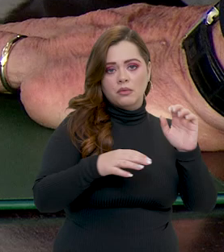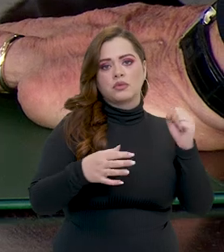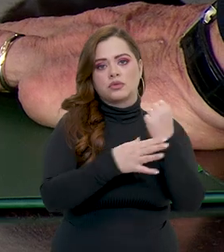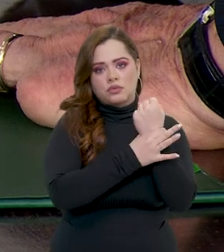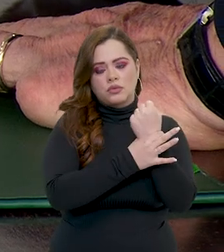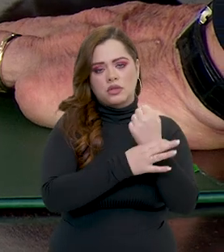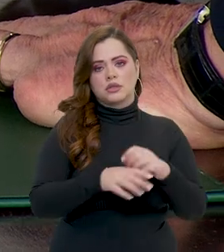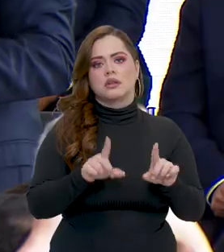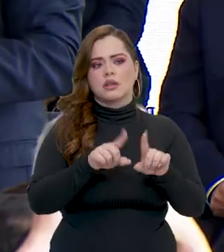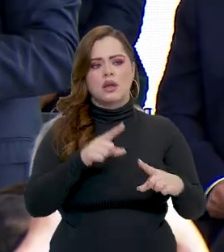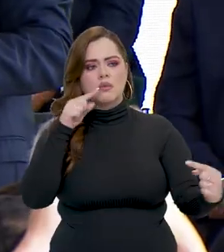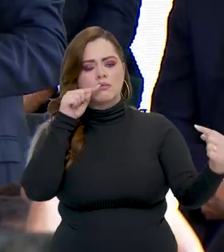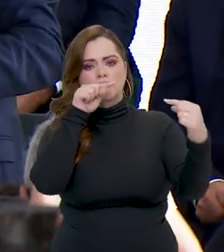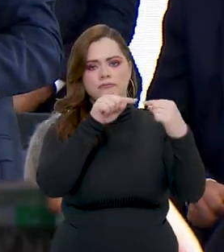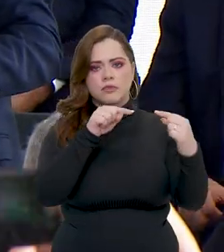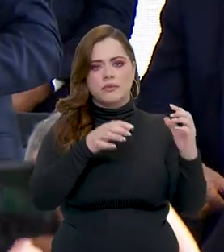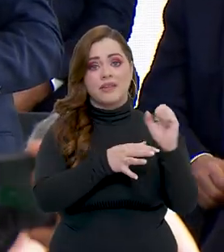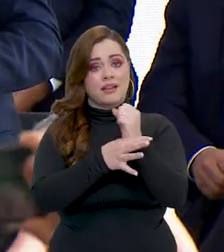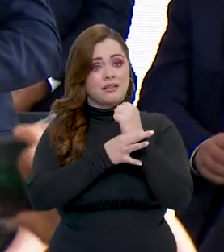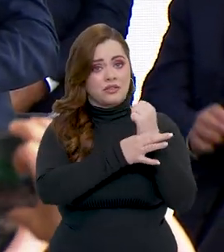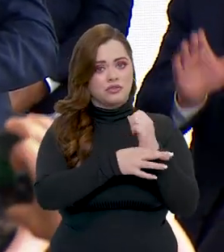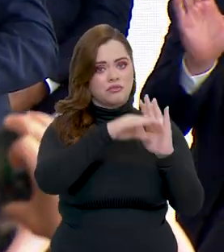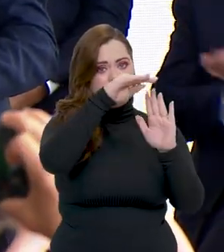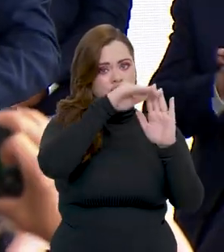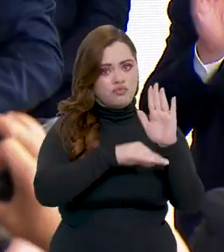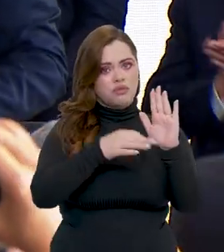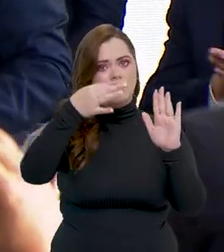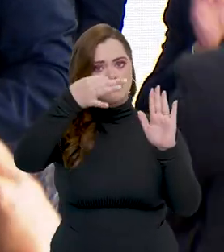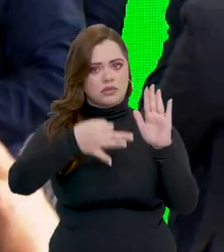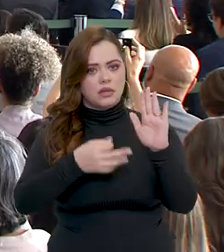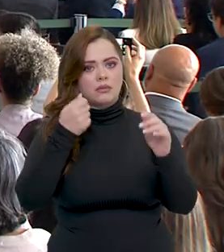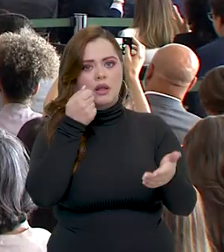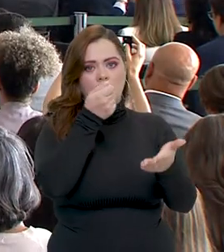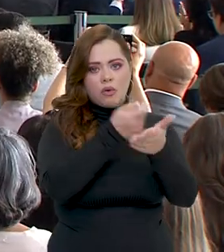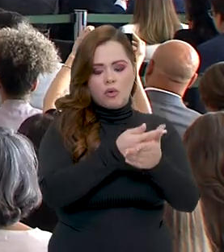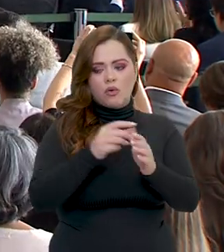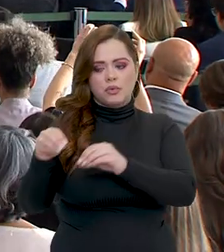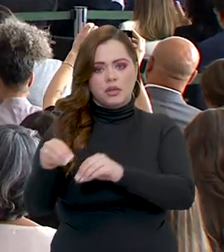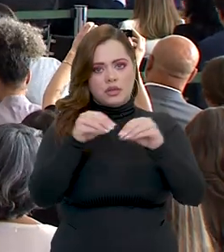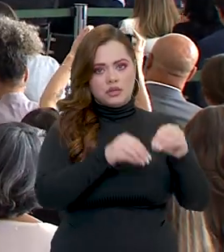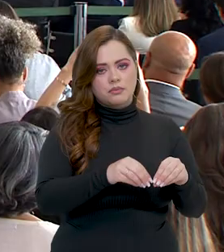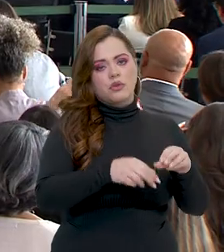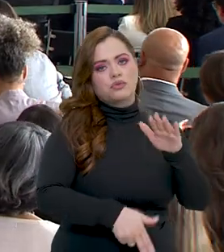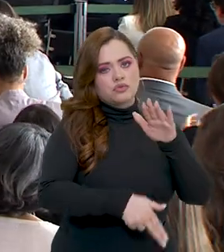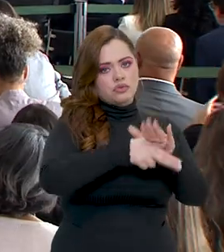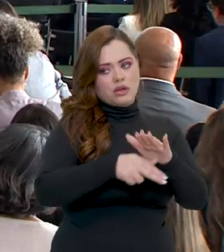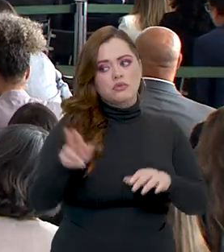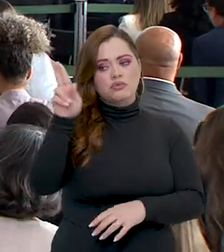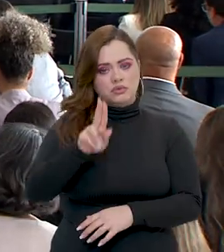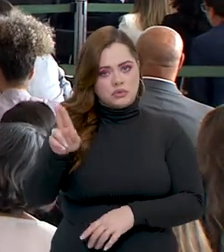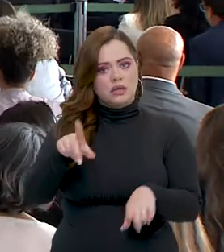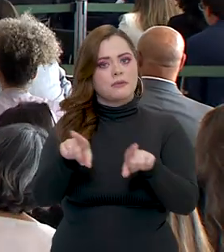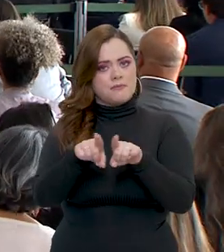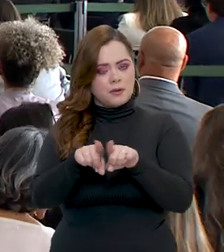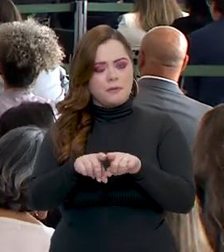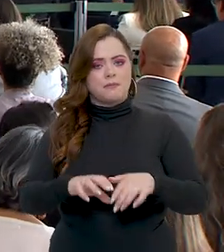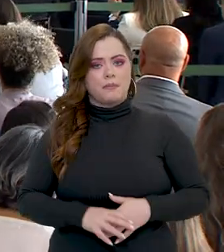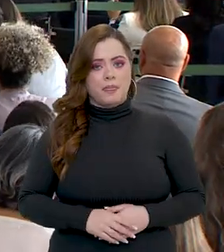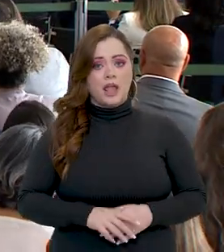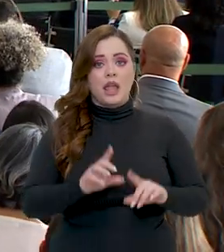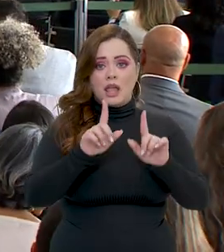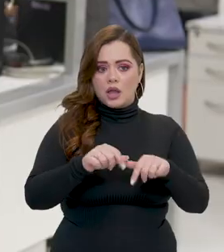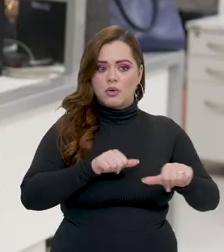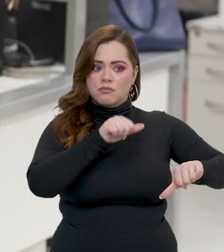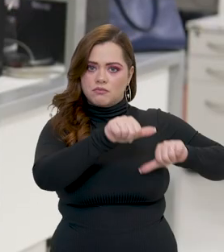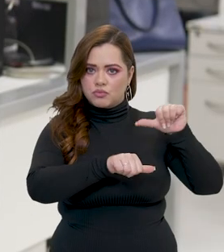Ação na Segurança e o objetivo é garantir regras mais rígidas para compra e transporte e também utilização de armas de